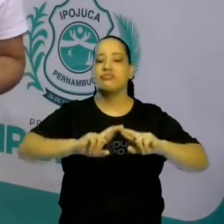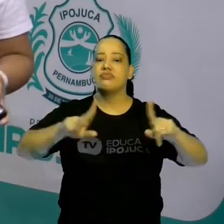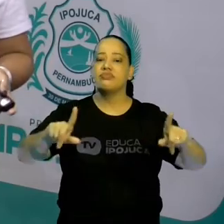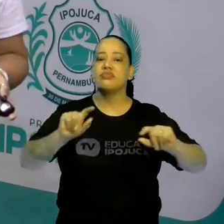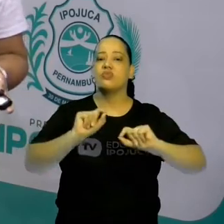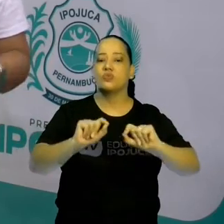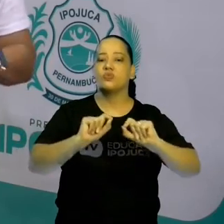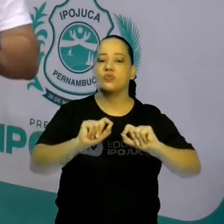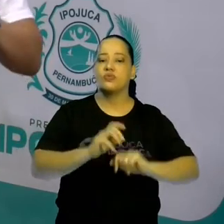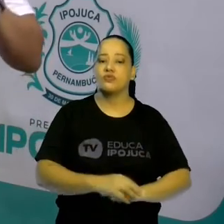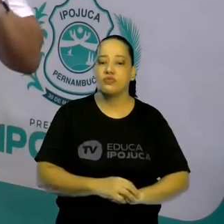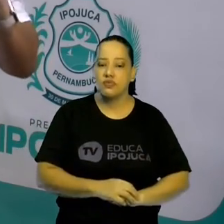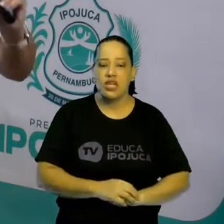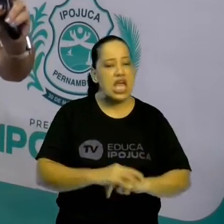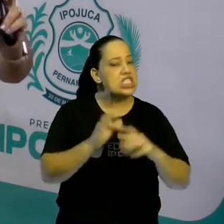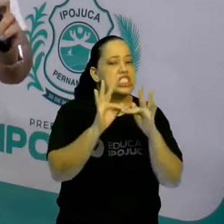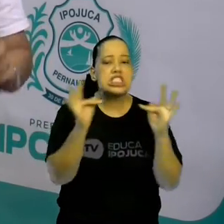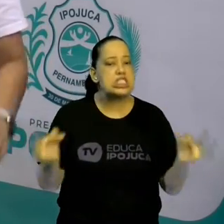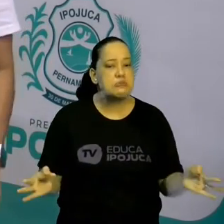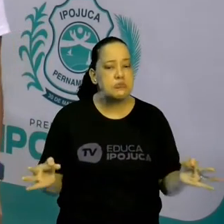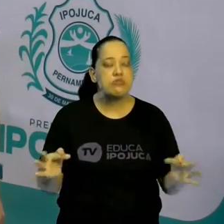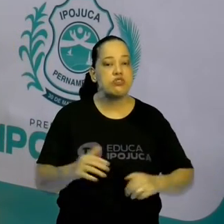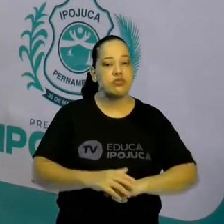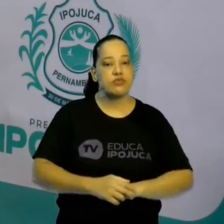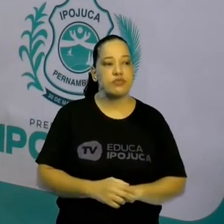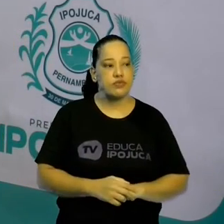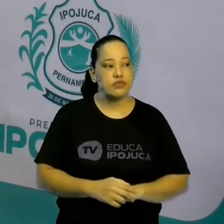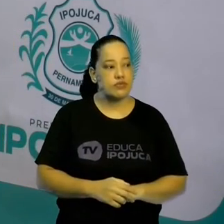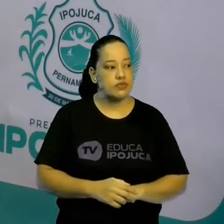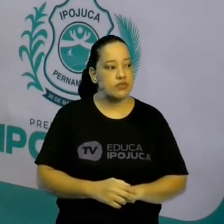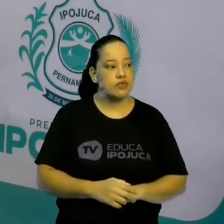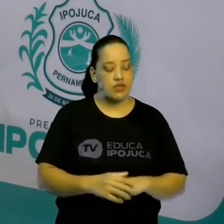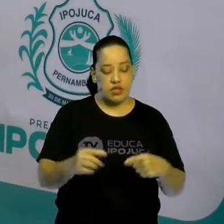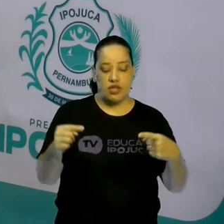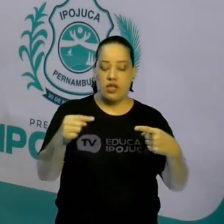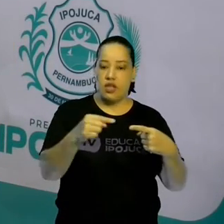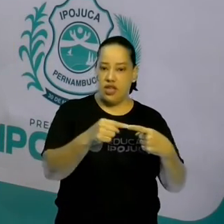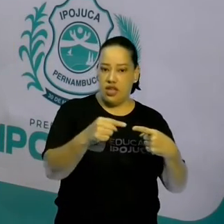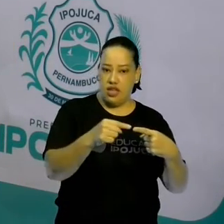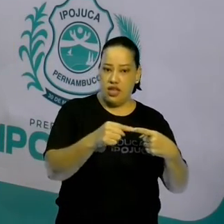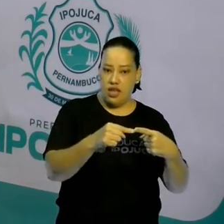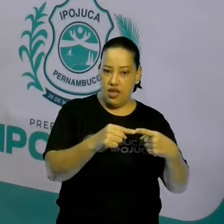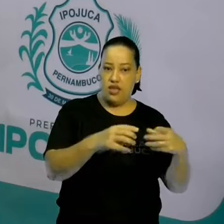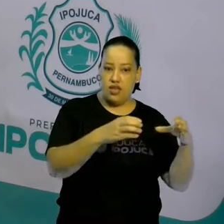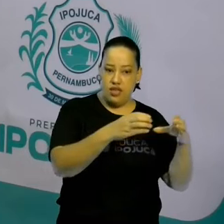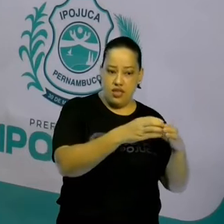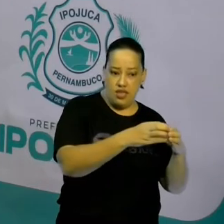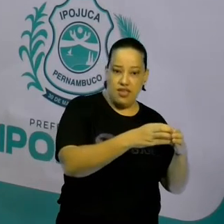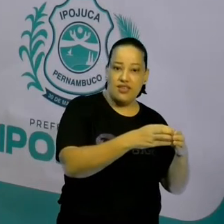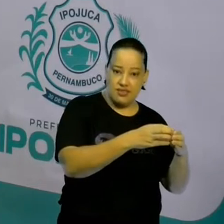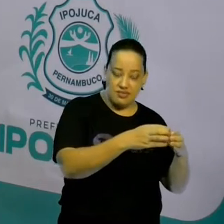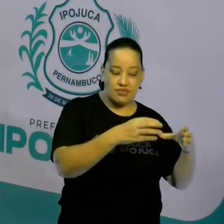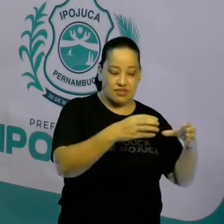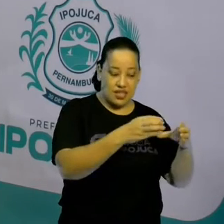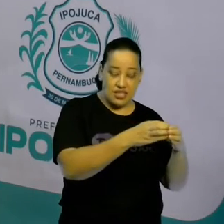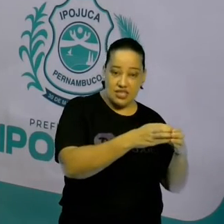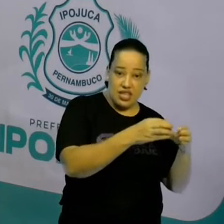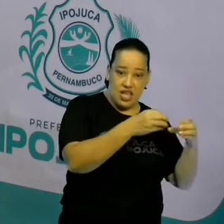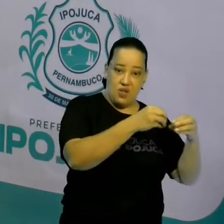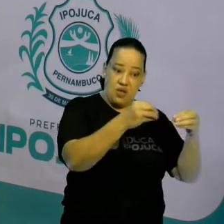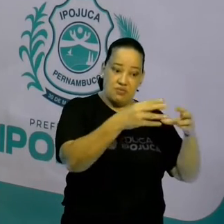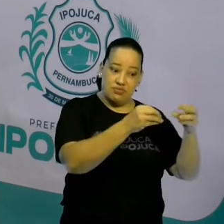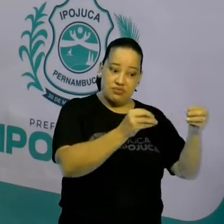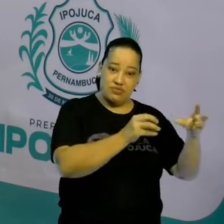outra? É bem simples, bem simples mesmo. Enquanto na célula procarionte eu não tenho um